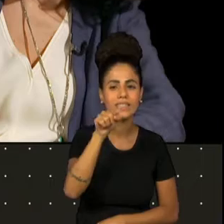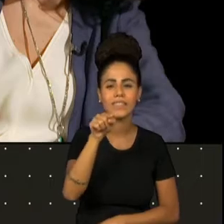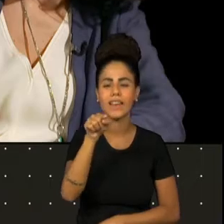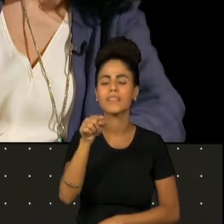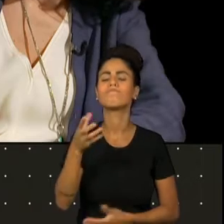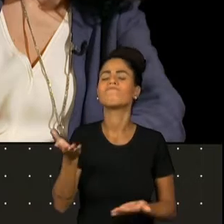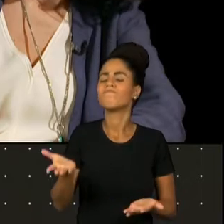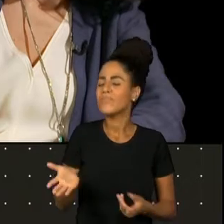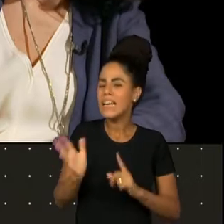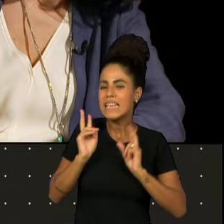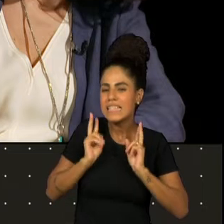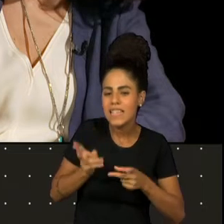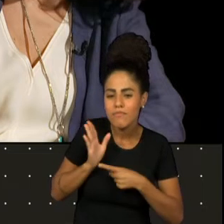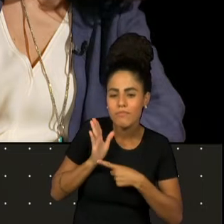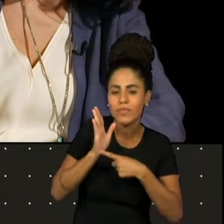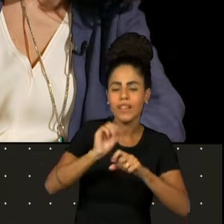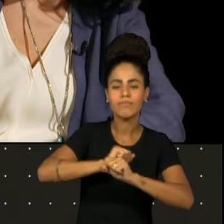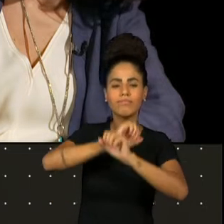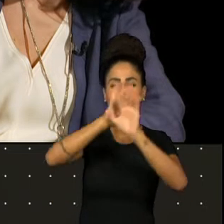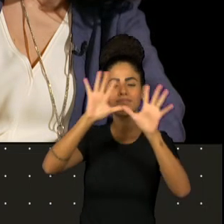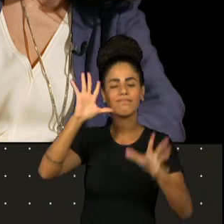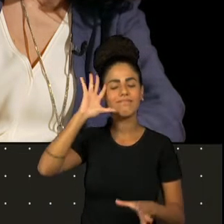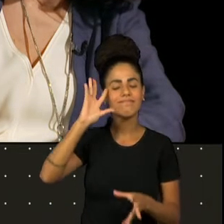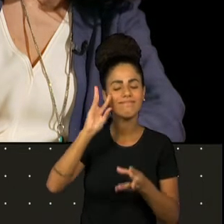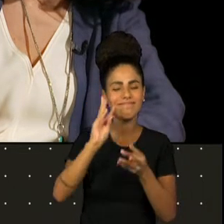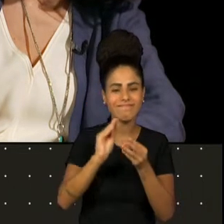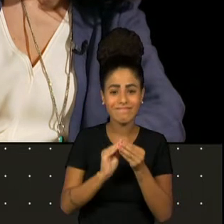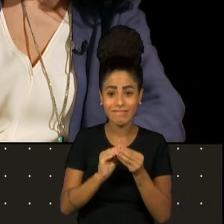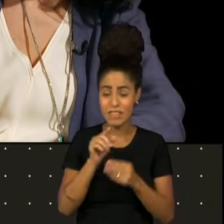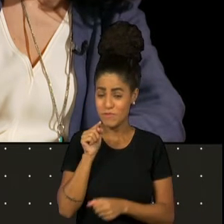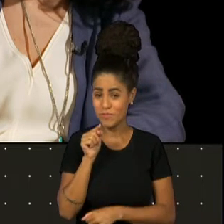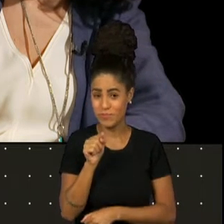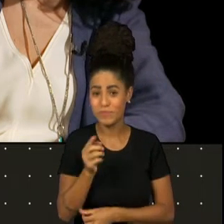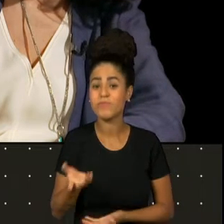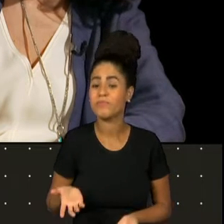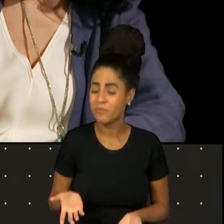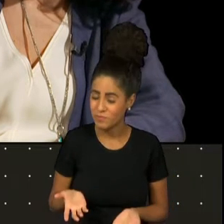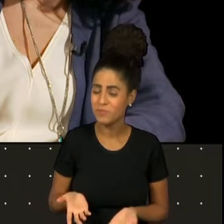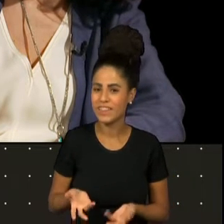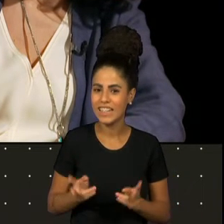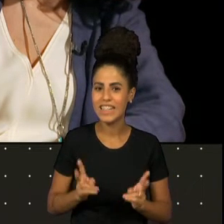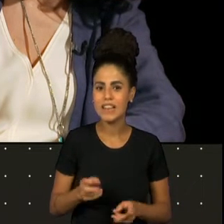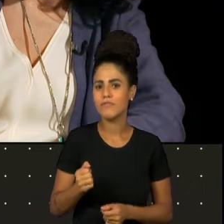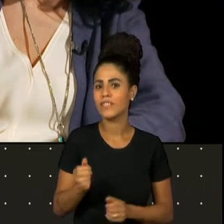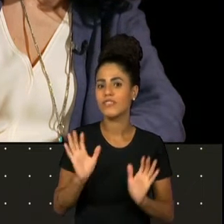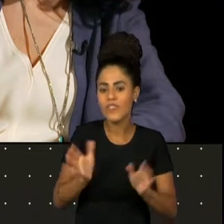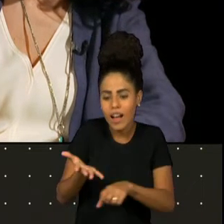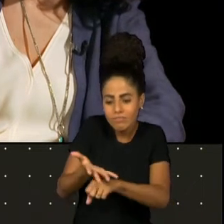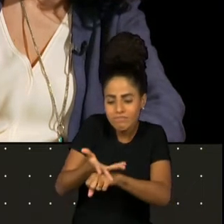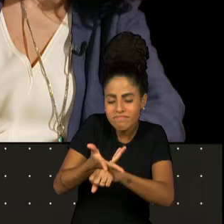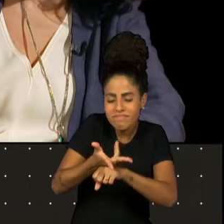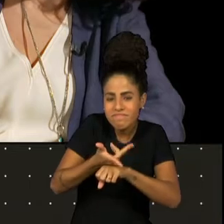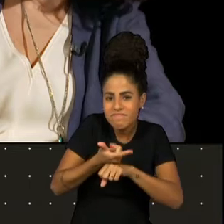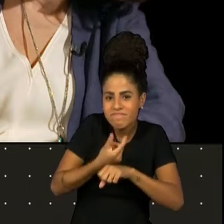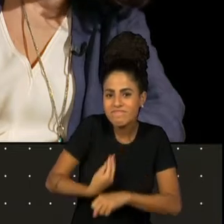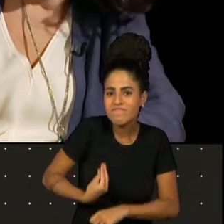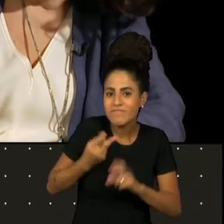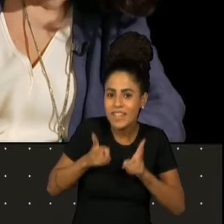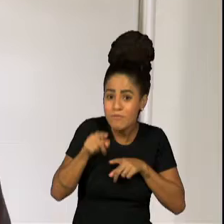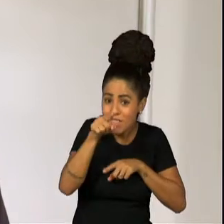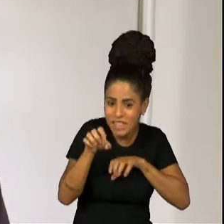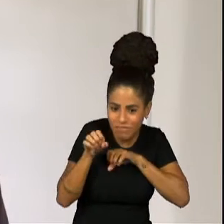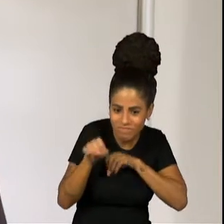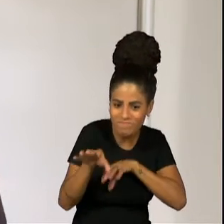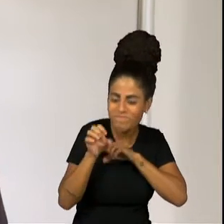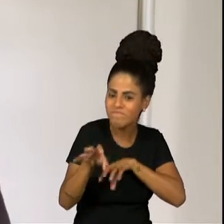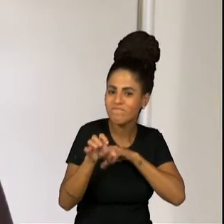na história do teatro. Bom, eu acho que você nasceu com essa luz, né? Está aí no seu DNA,